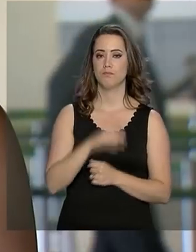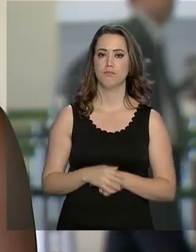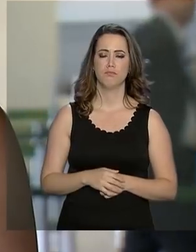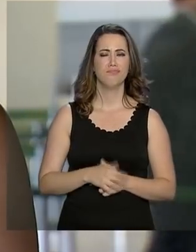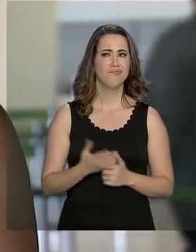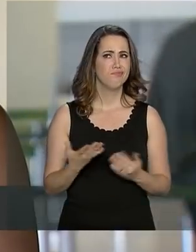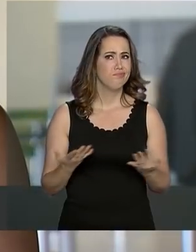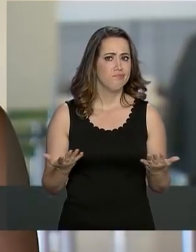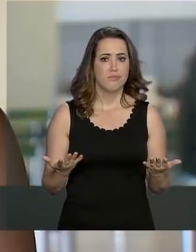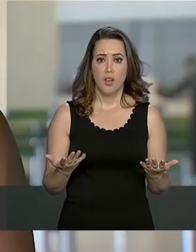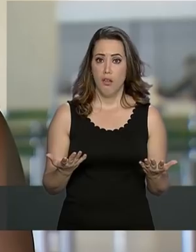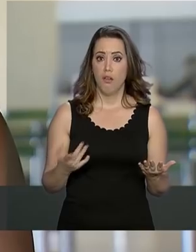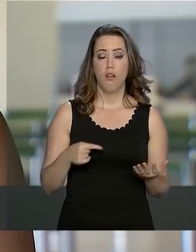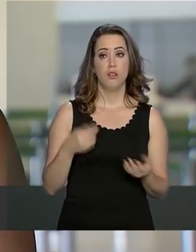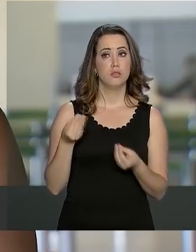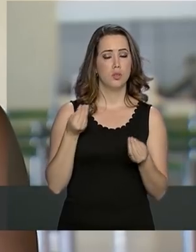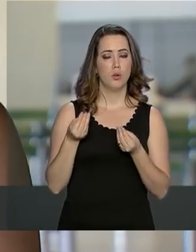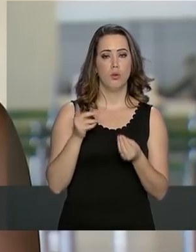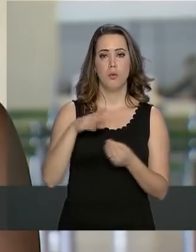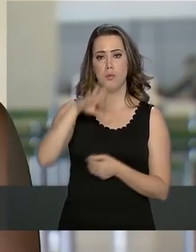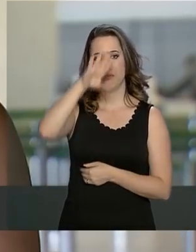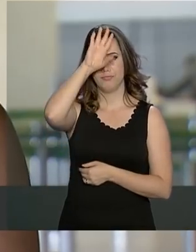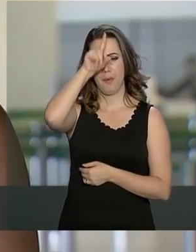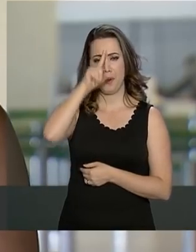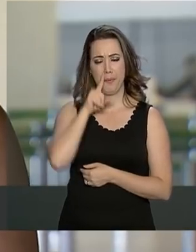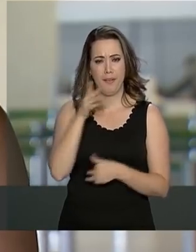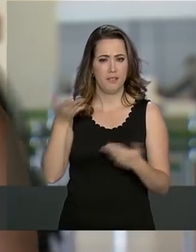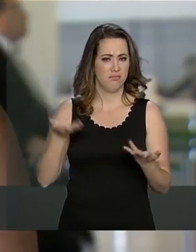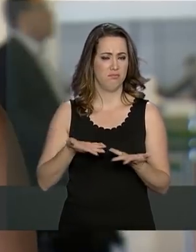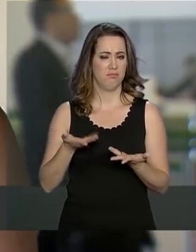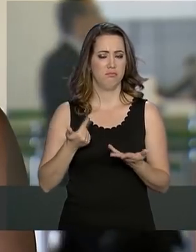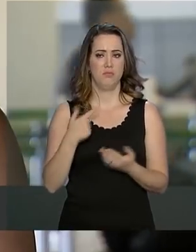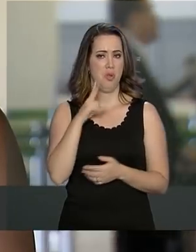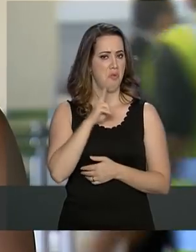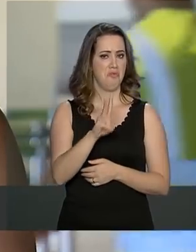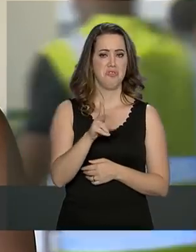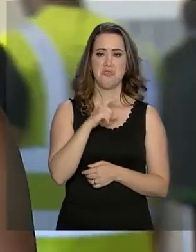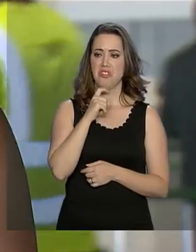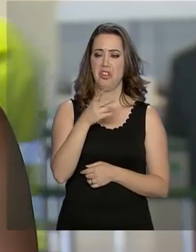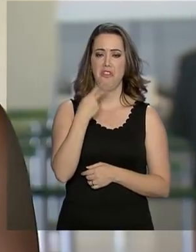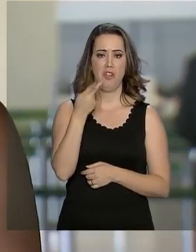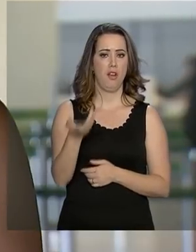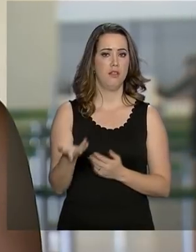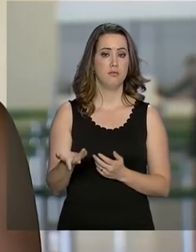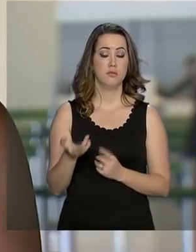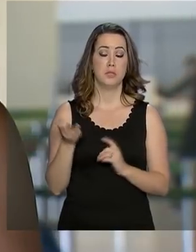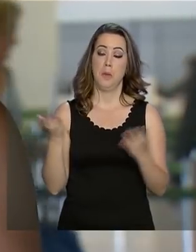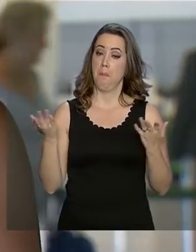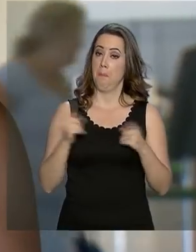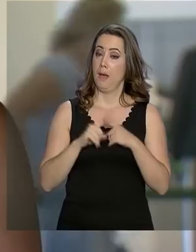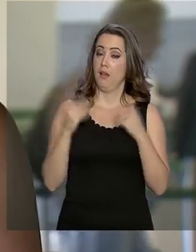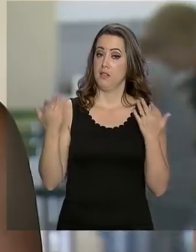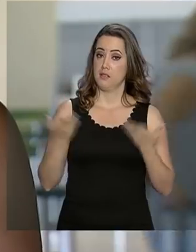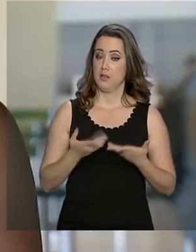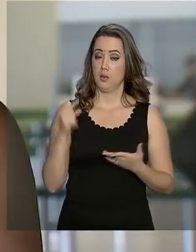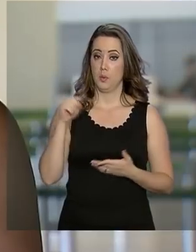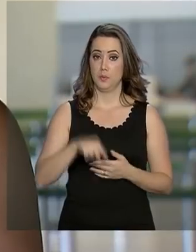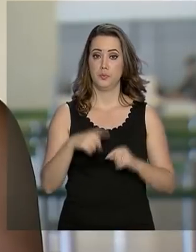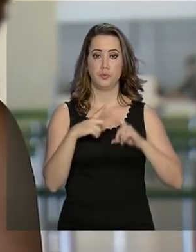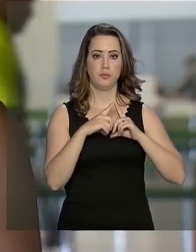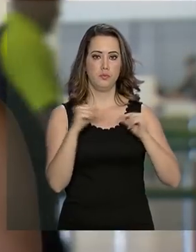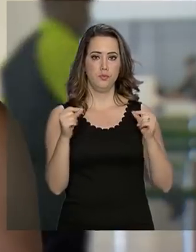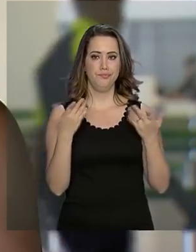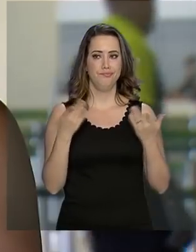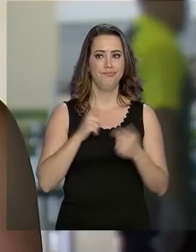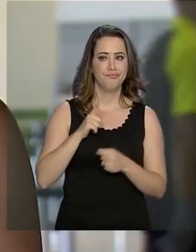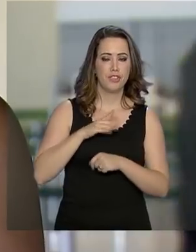me atinei a esse fato da febre amarela, até porque eu não estou ouvindo falar mais, né? Agora, aqui em Brasília,